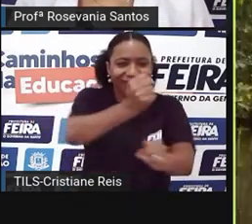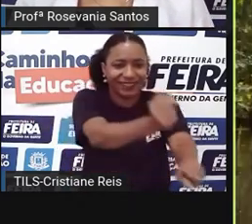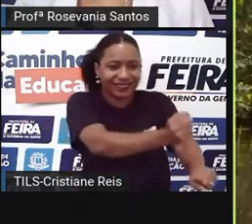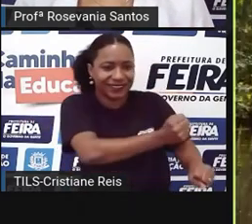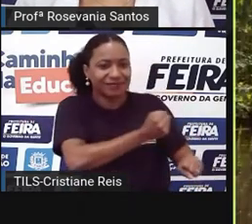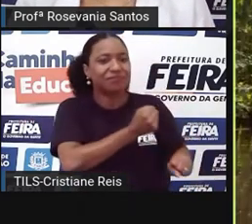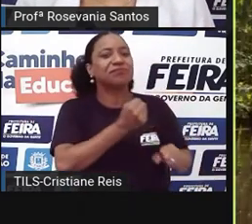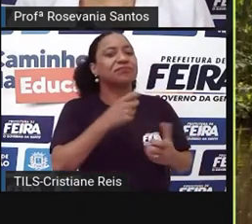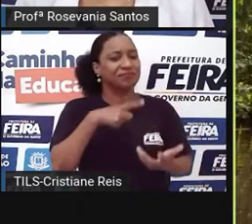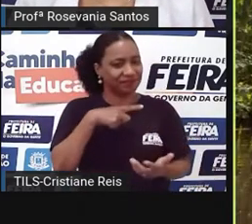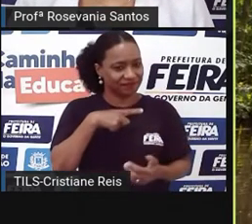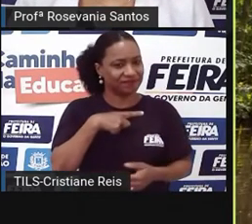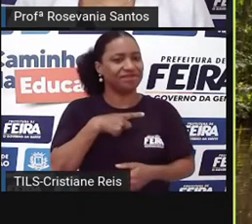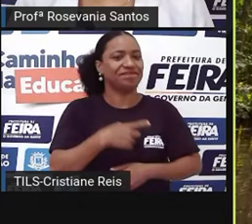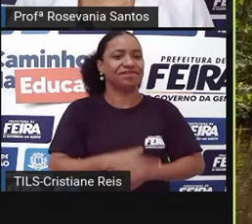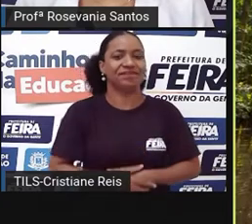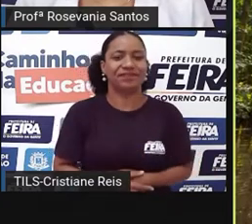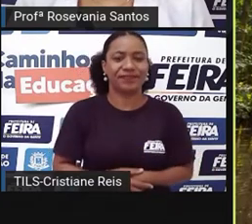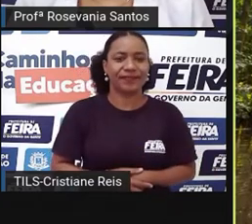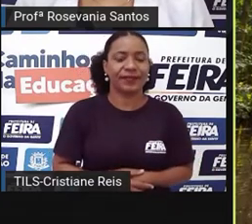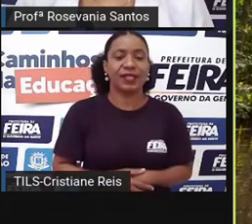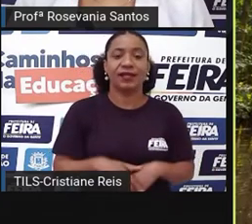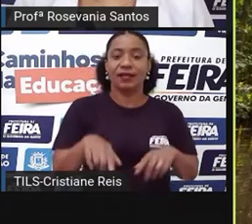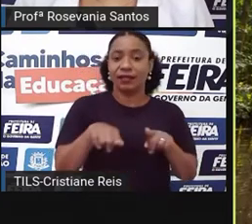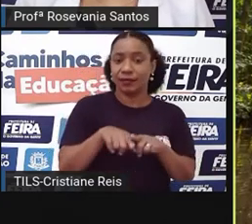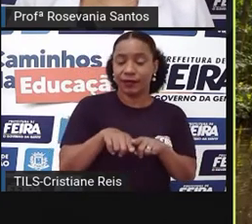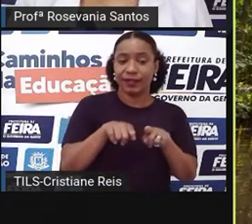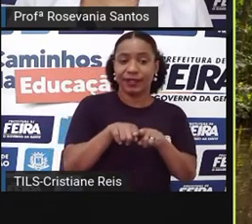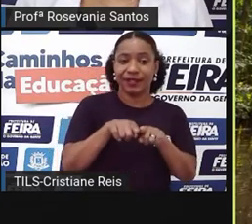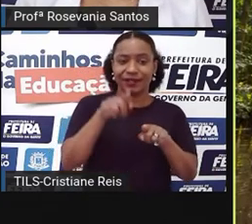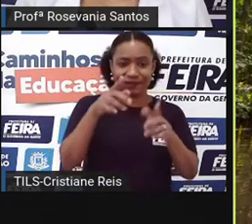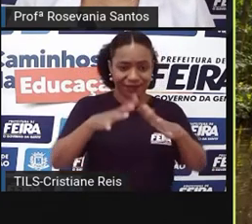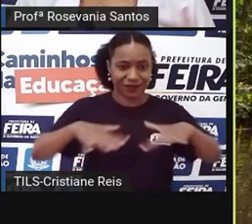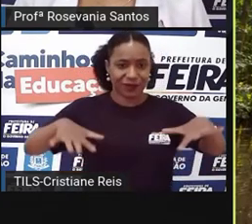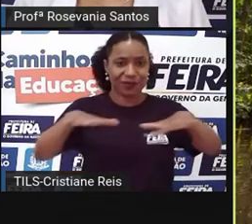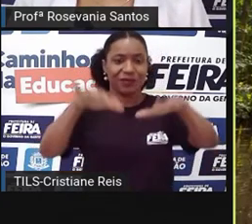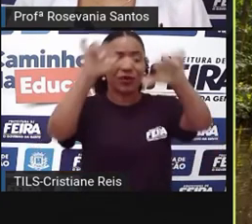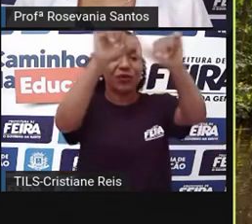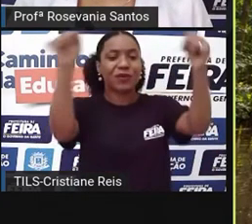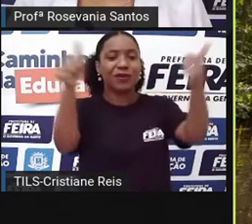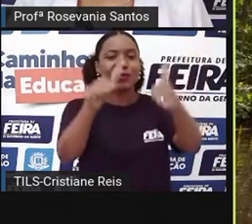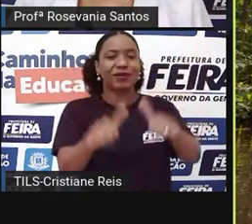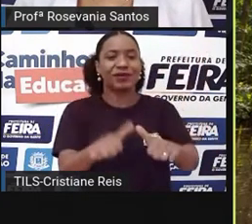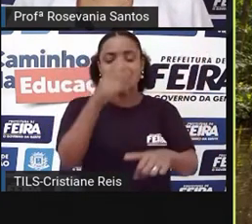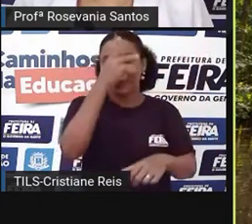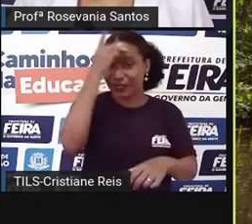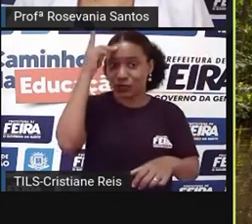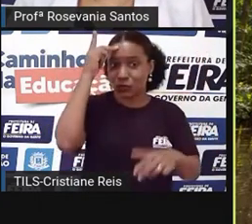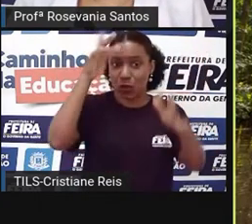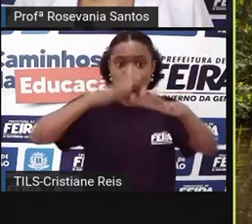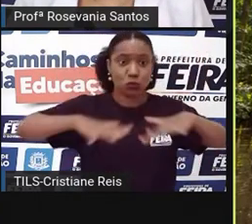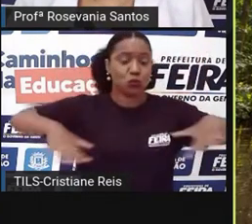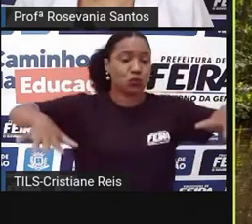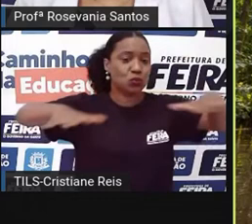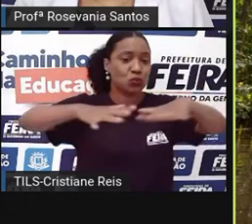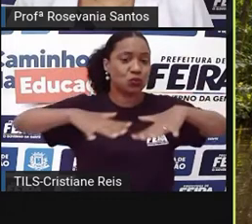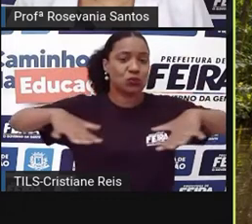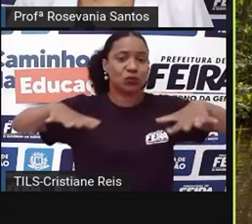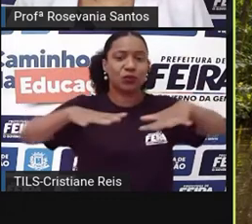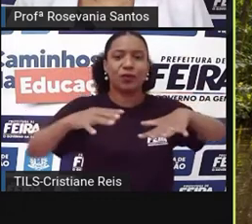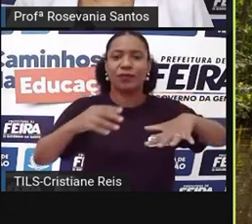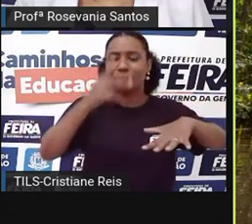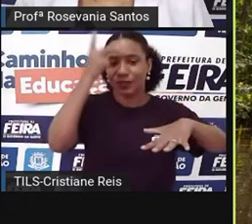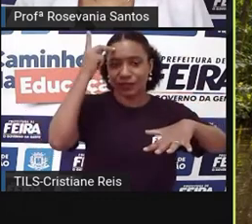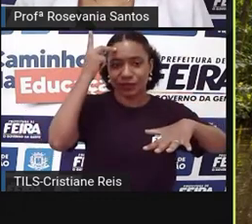isso. A densidade demográfica, que é aquela distribuição das pessoas no espaço, você pode perceber que